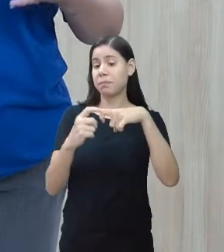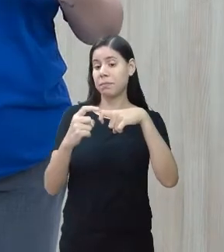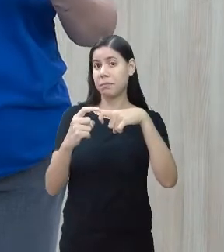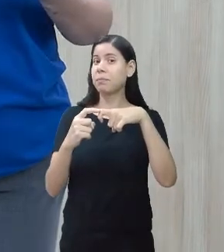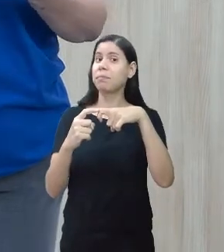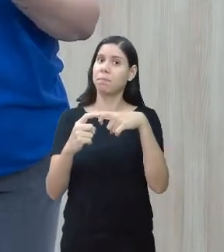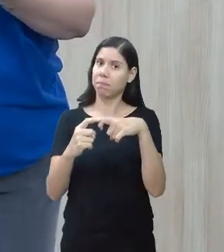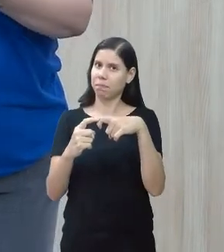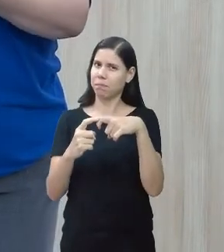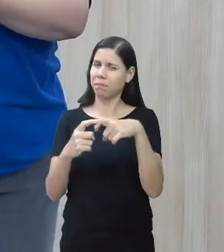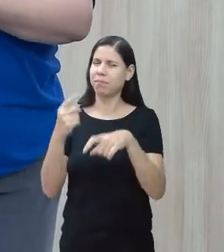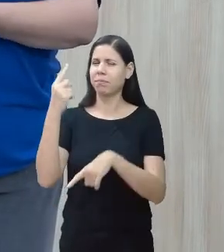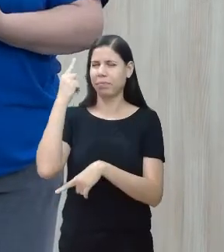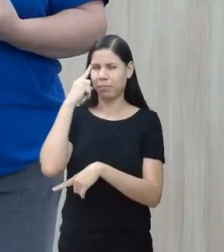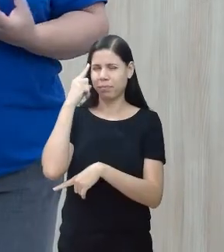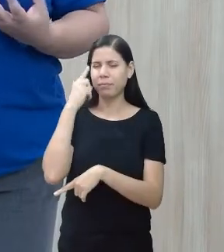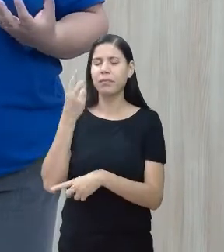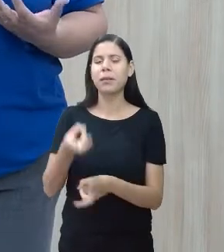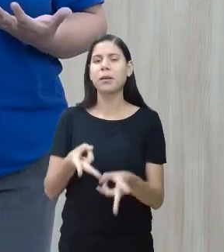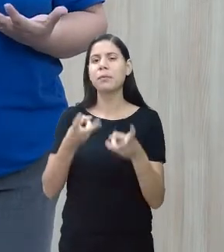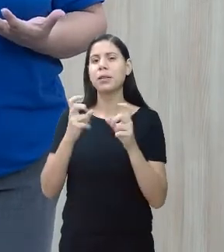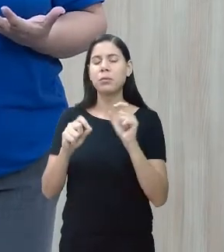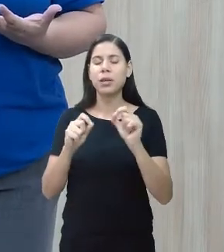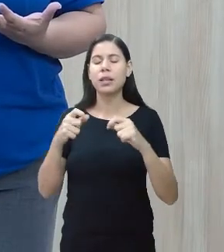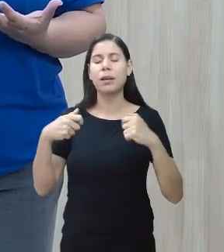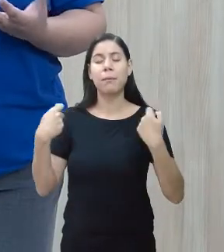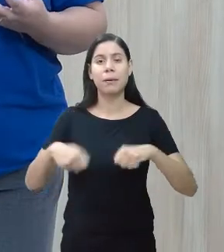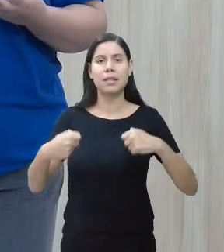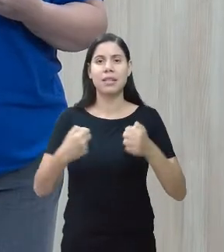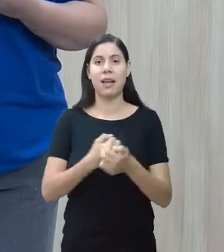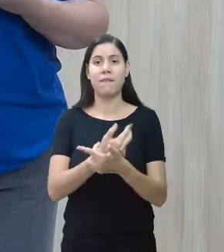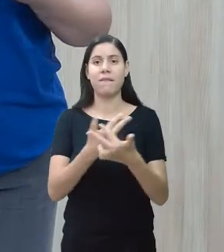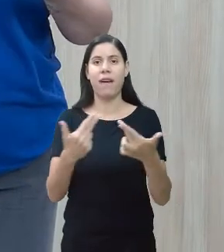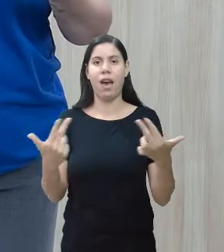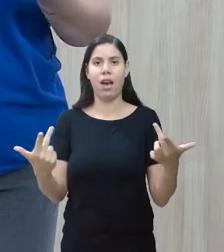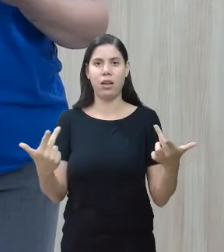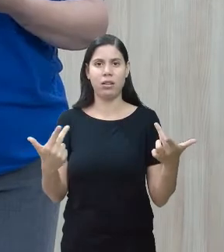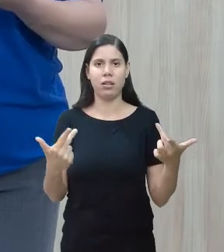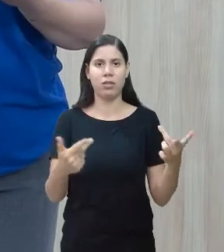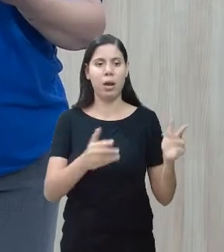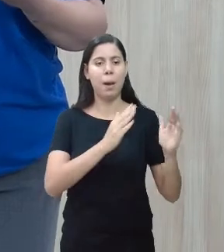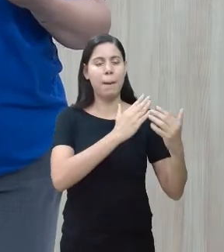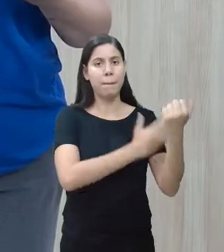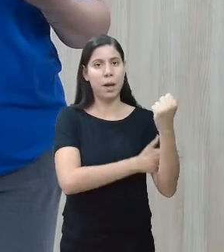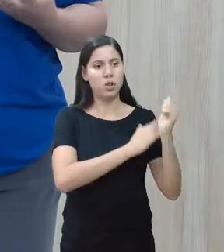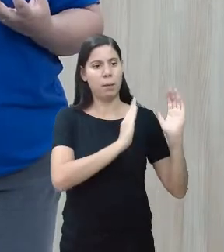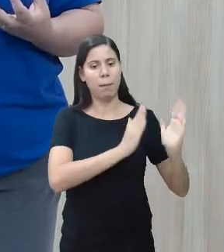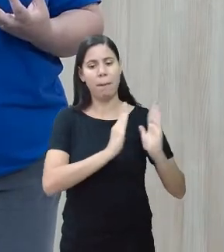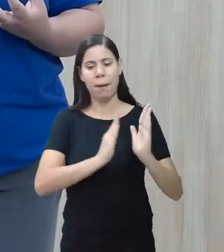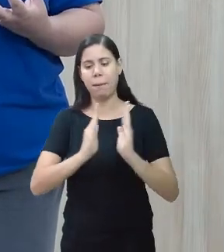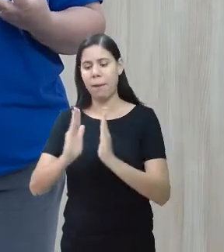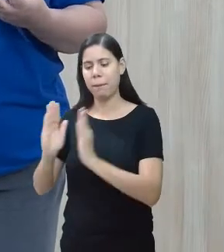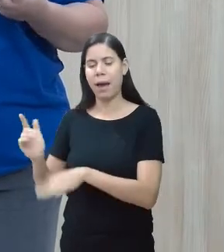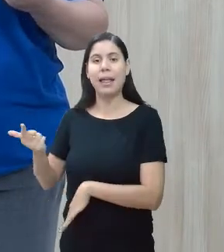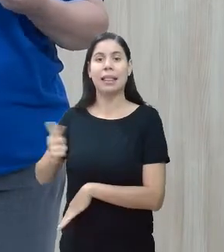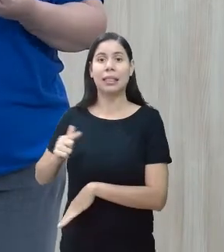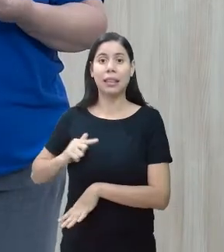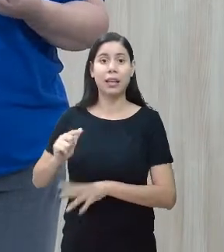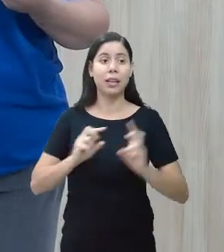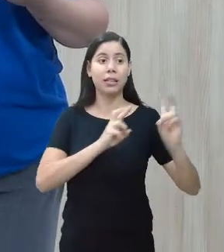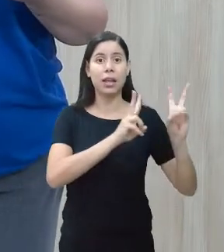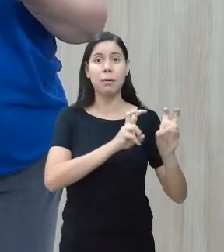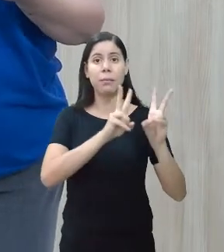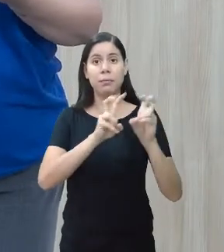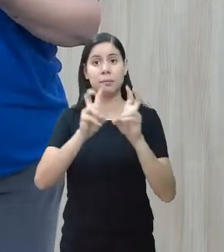veja que ele vai... É necessário várias pastas com vários temas separadamente para que o